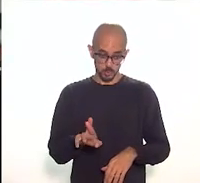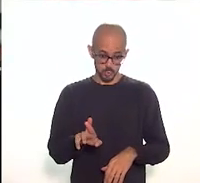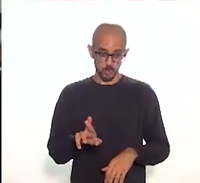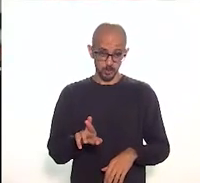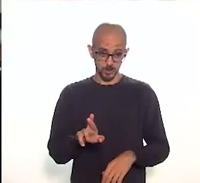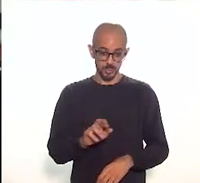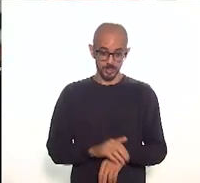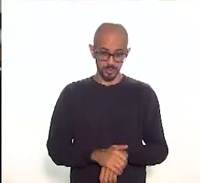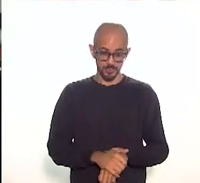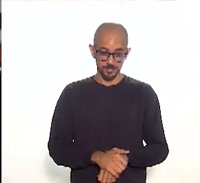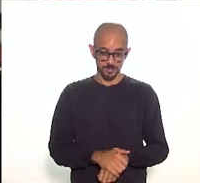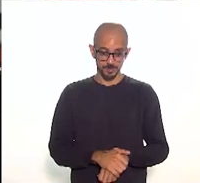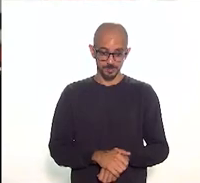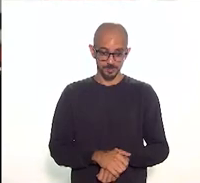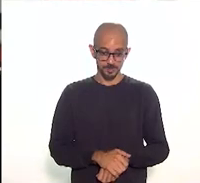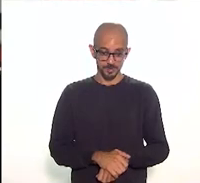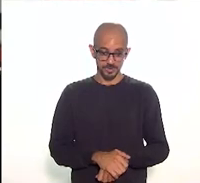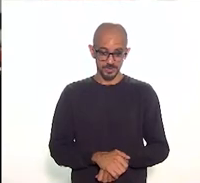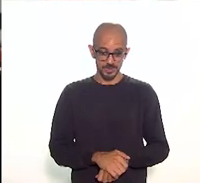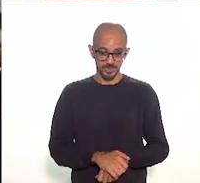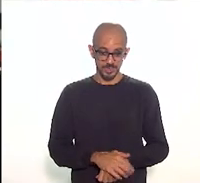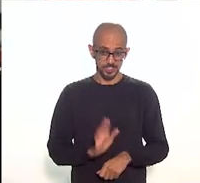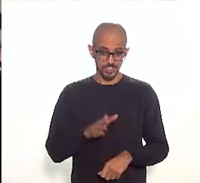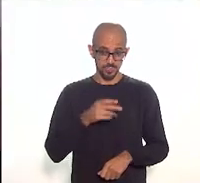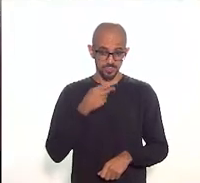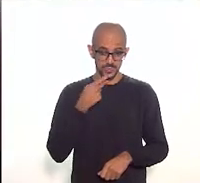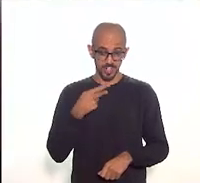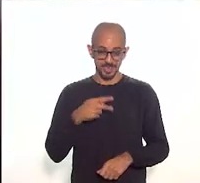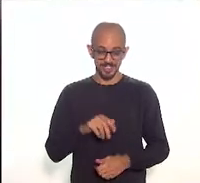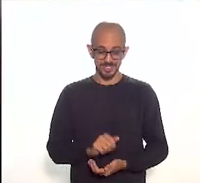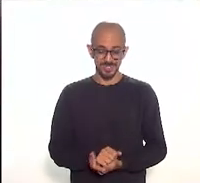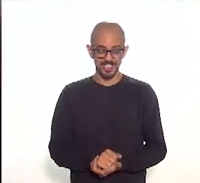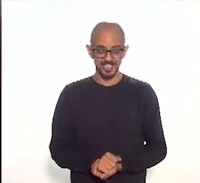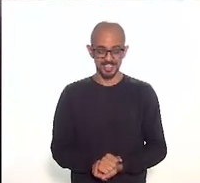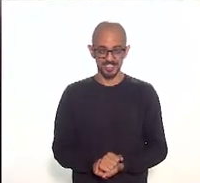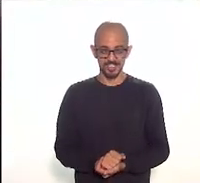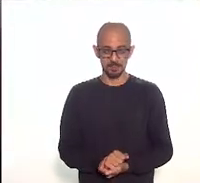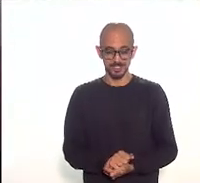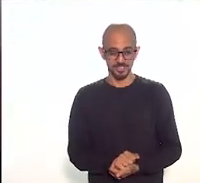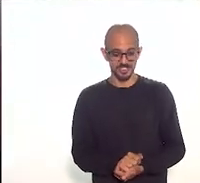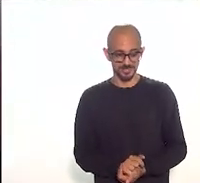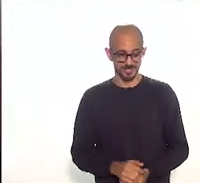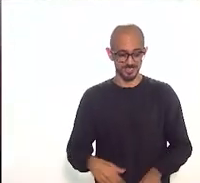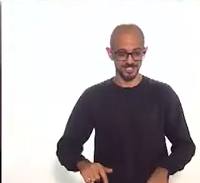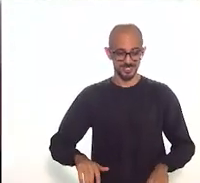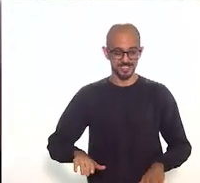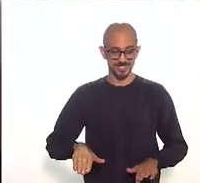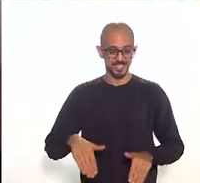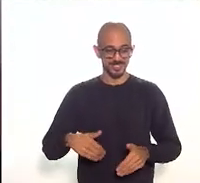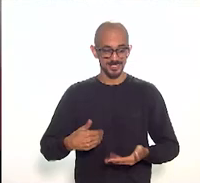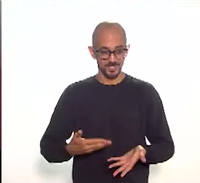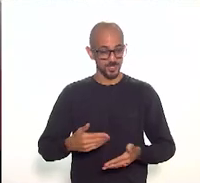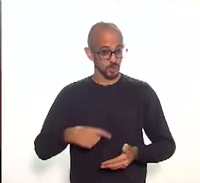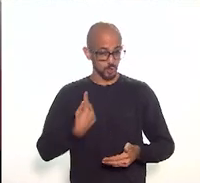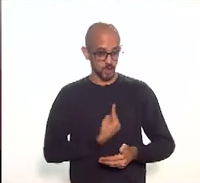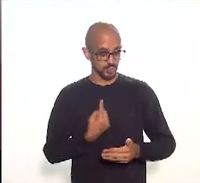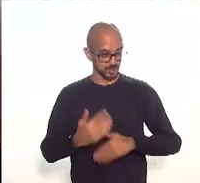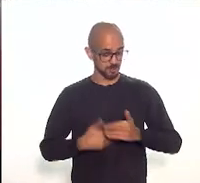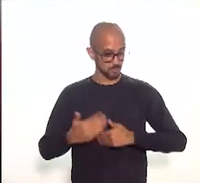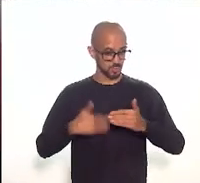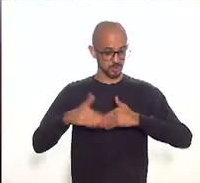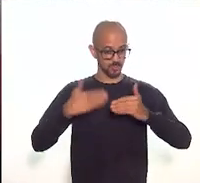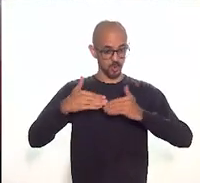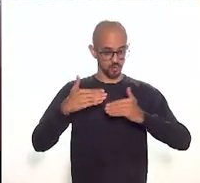como estava falando, que a RioTú vem desenvolvendo, a gente entrou aqui, a gente vem desenvolvendo